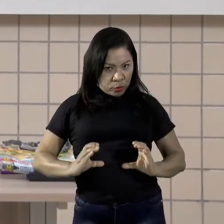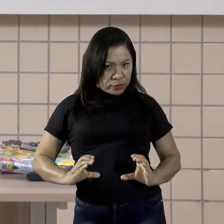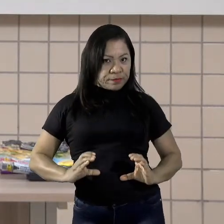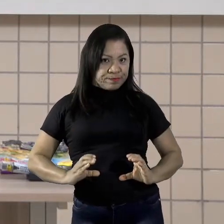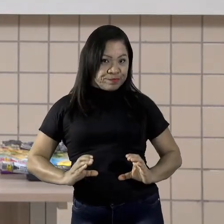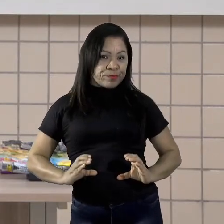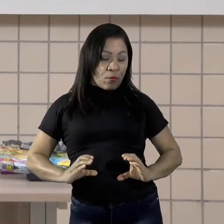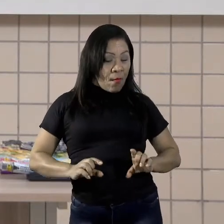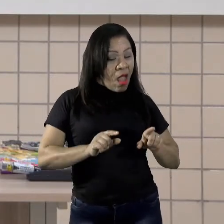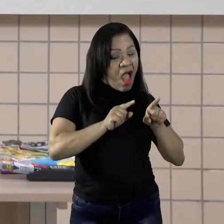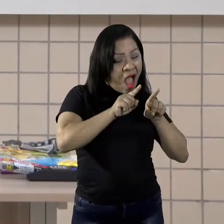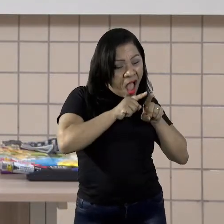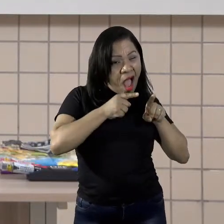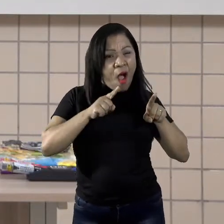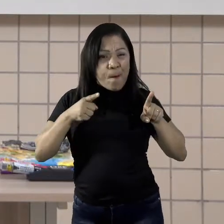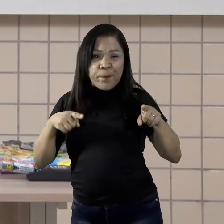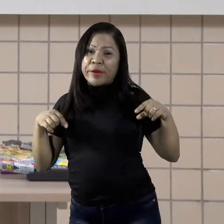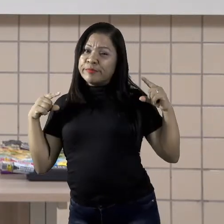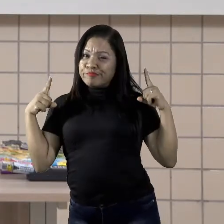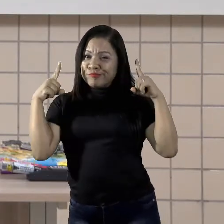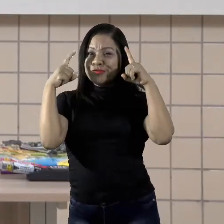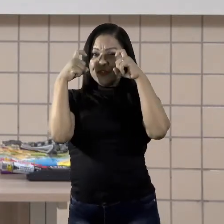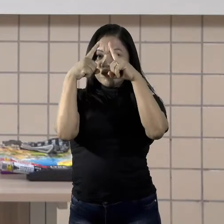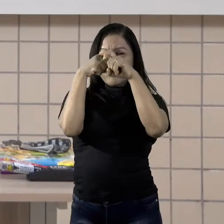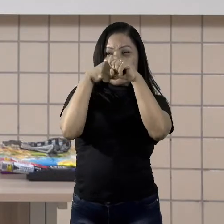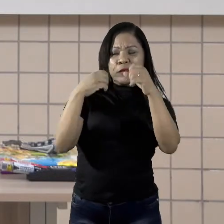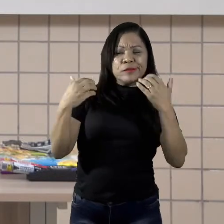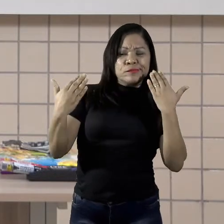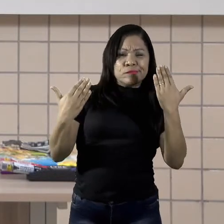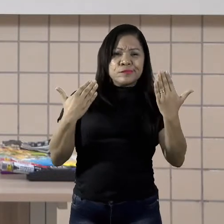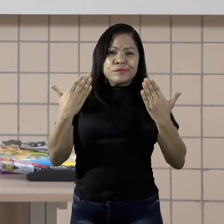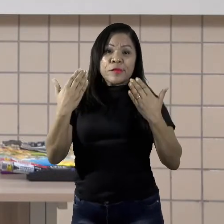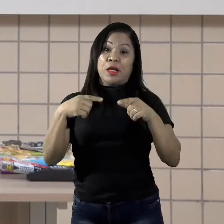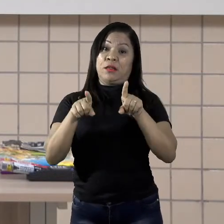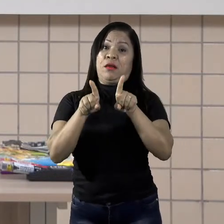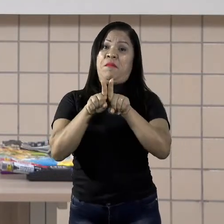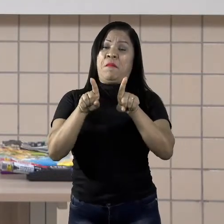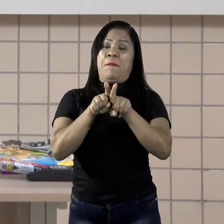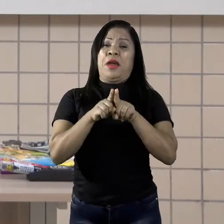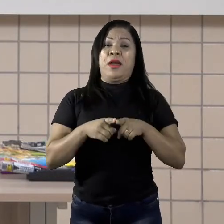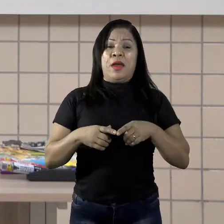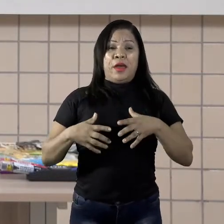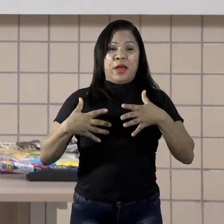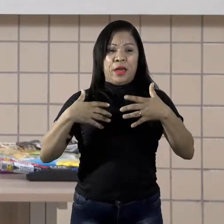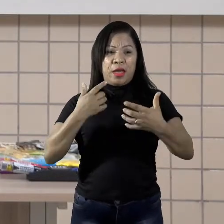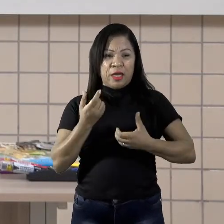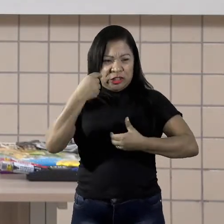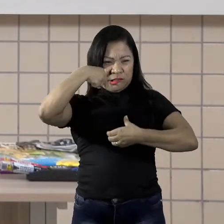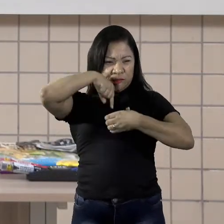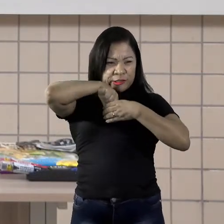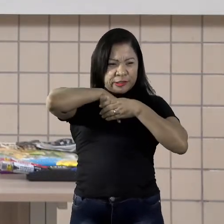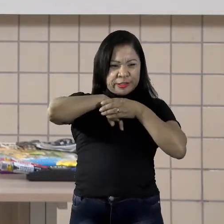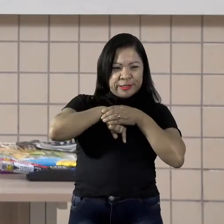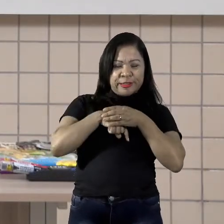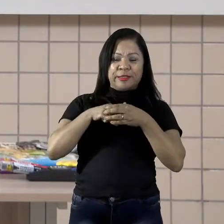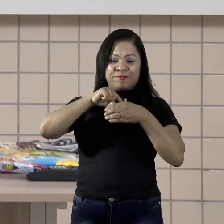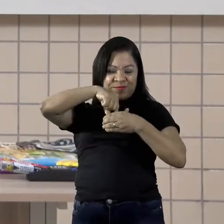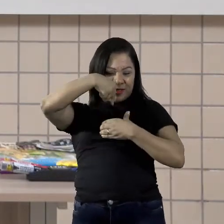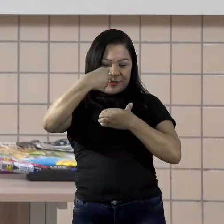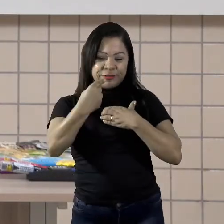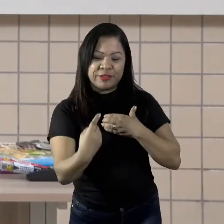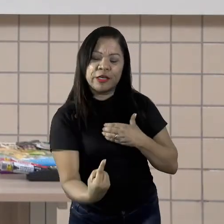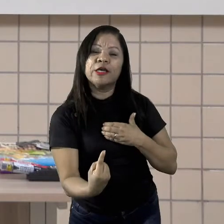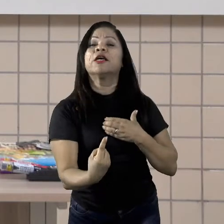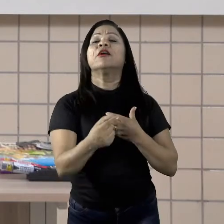difícil para uns que para outros. E conflitos internos e externos são comuns. Então, pessoal, como vocês puderam ver,